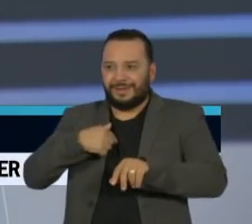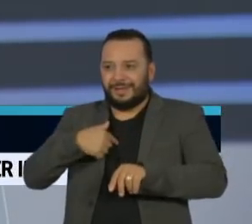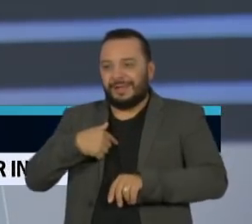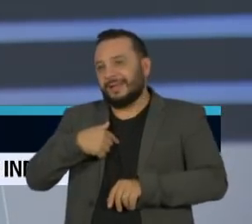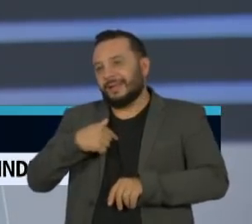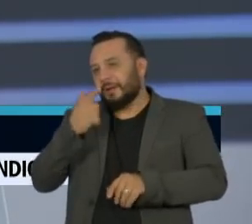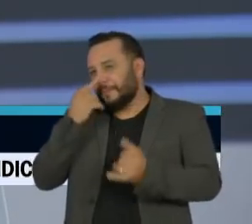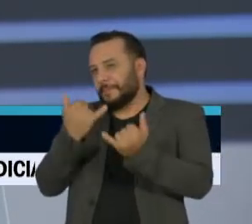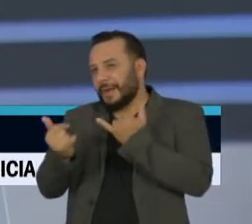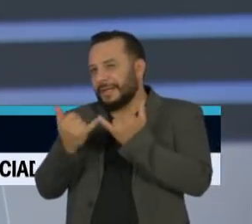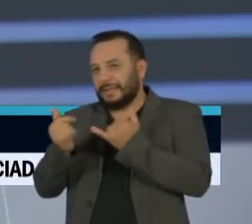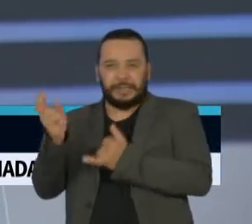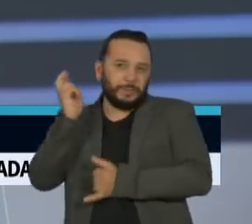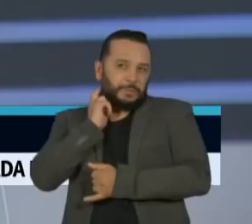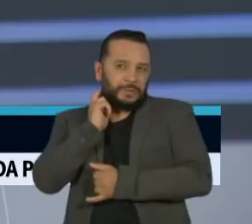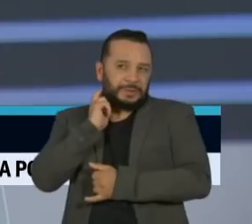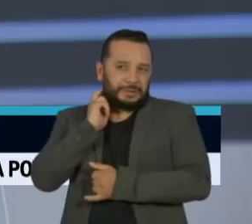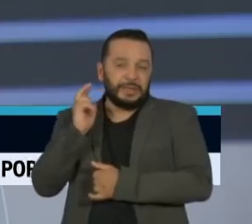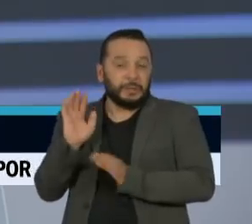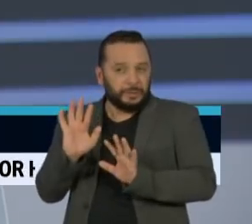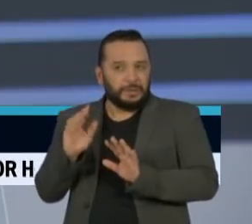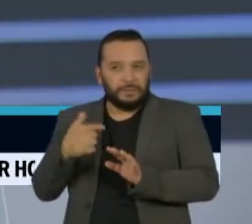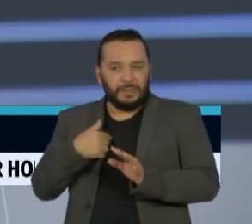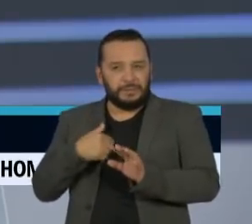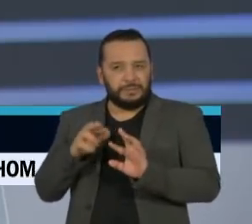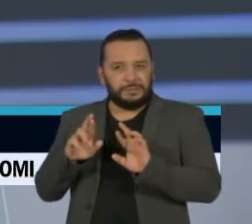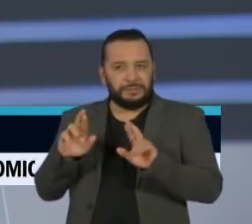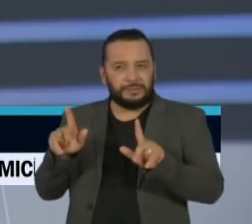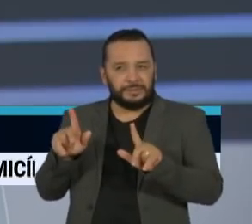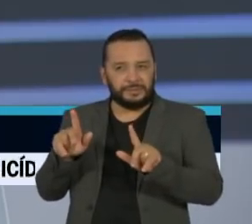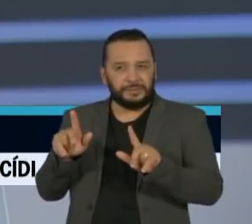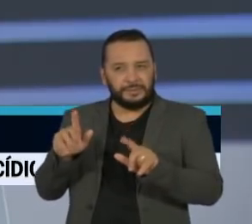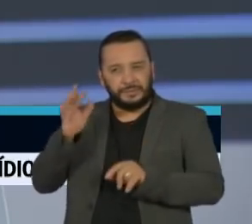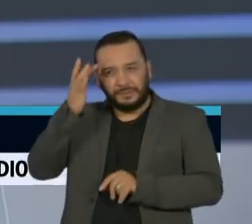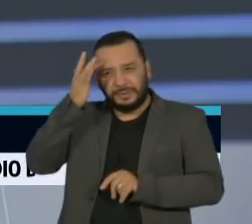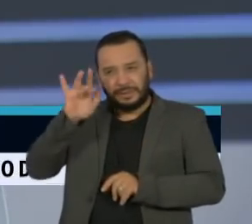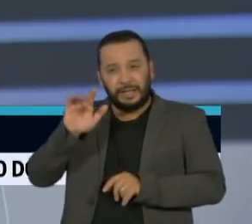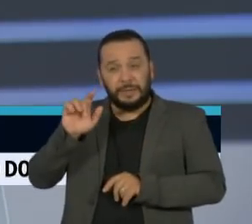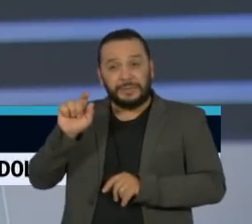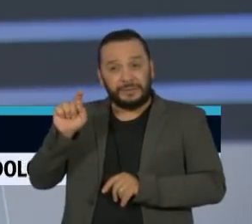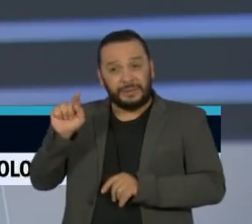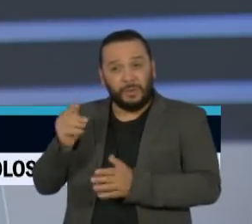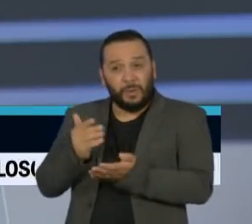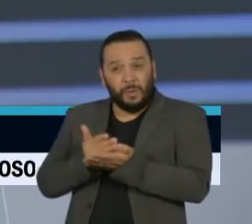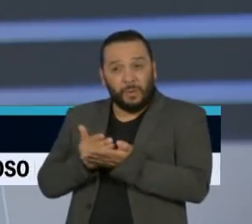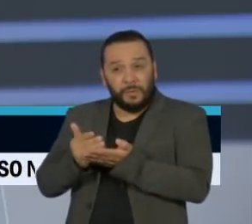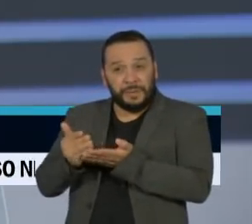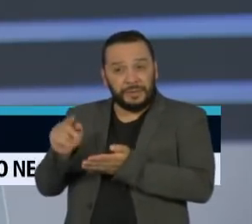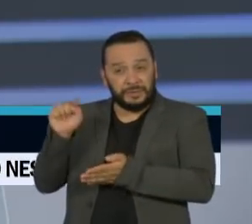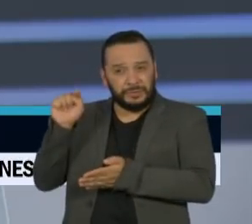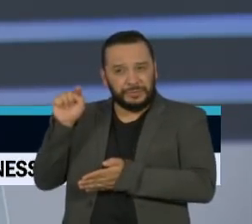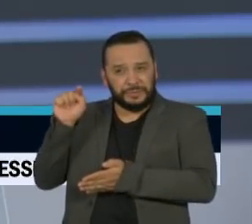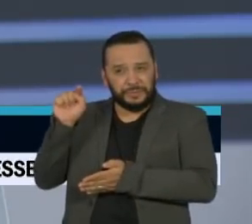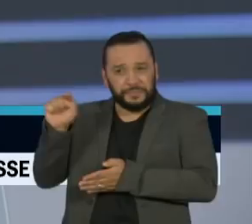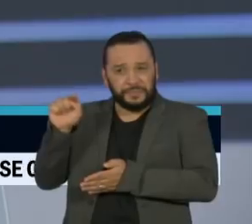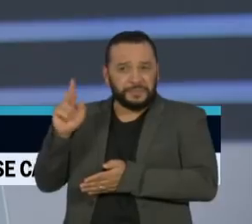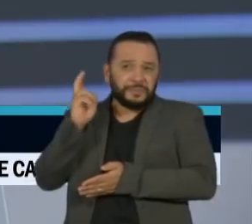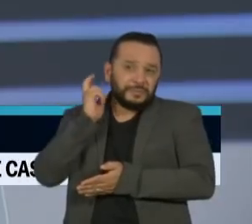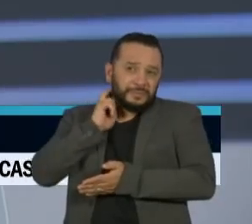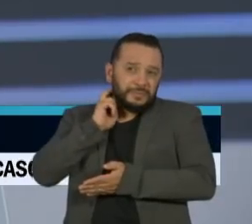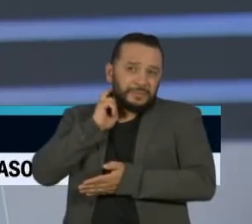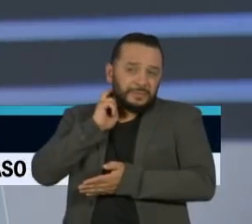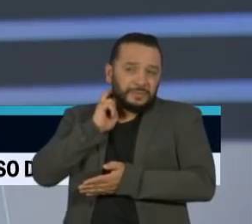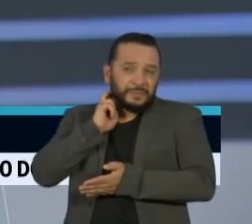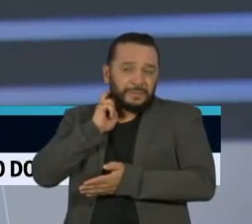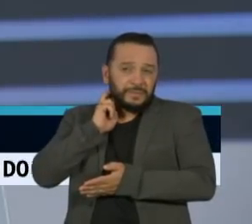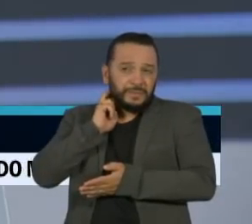muito parecido com esse, com uma pequena diferença. E você não sabe se isso saiu já mutado do morcego ou,